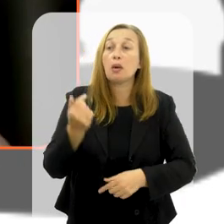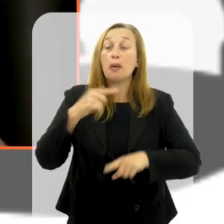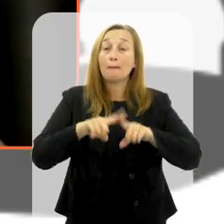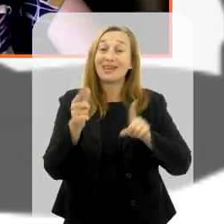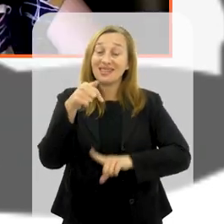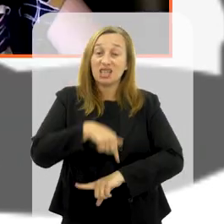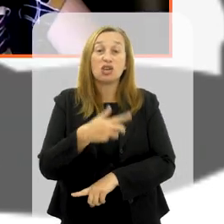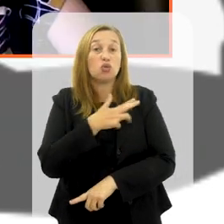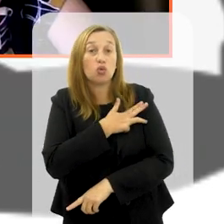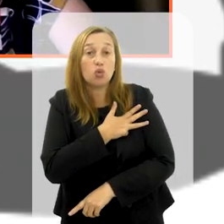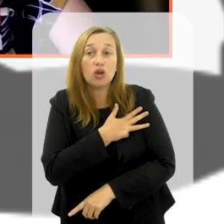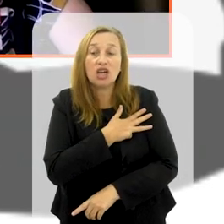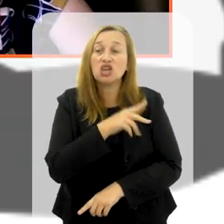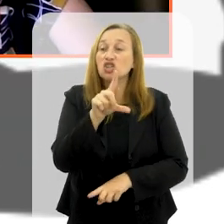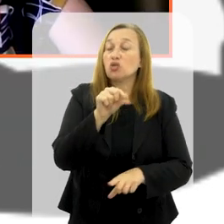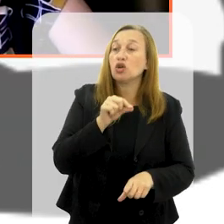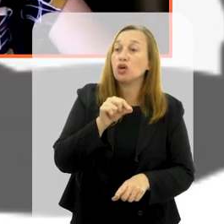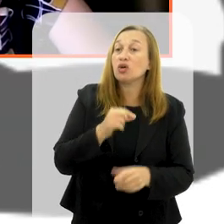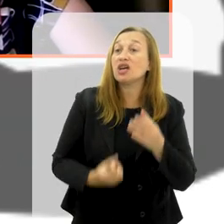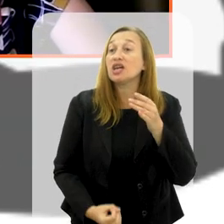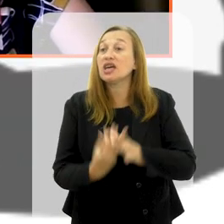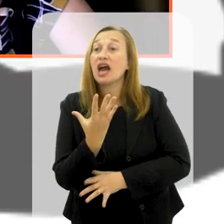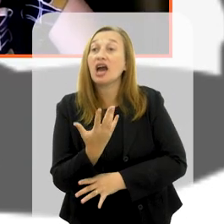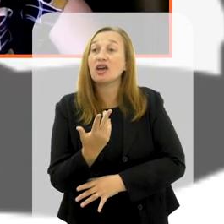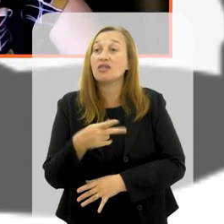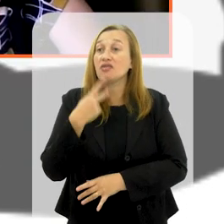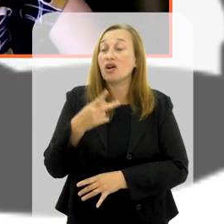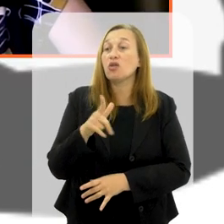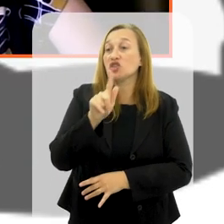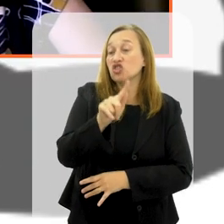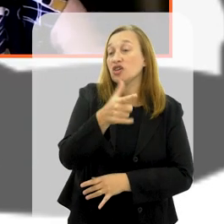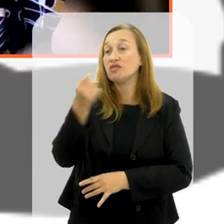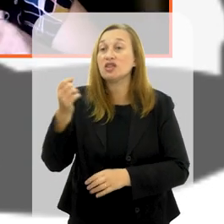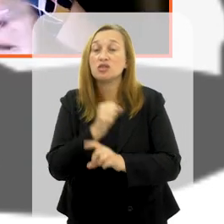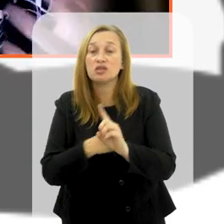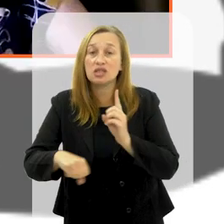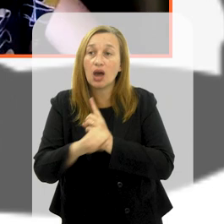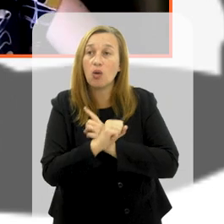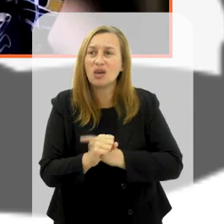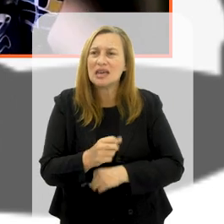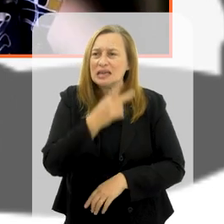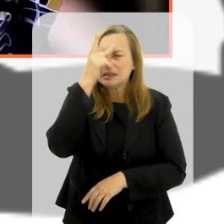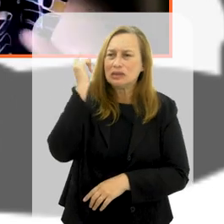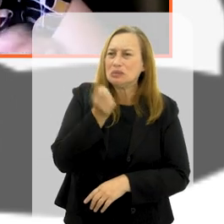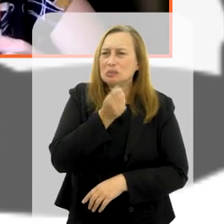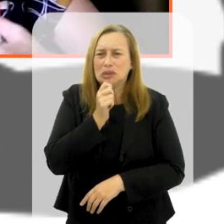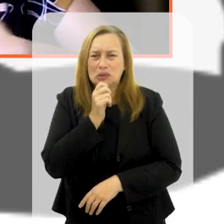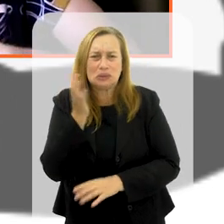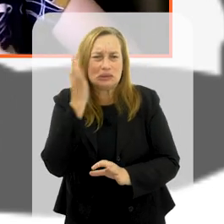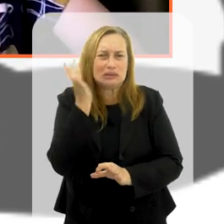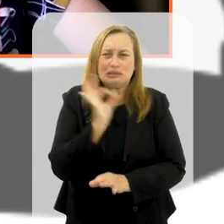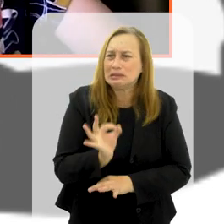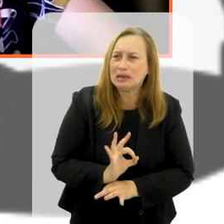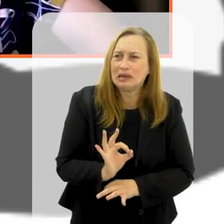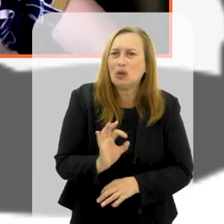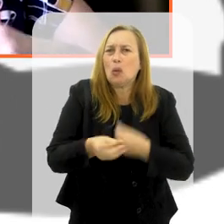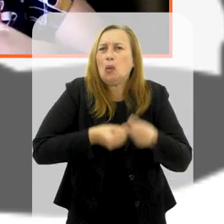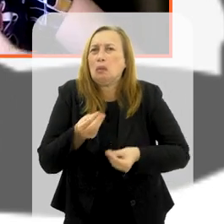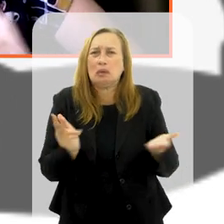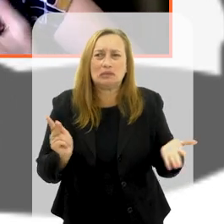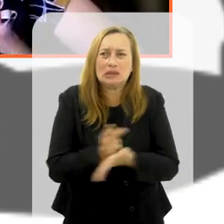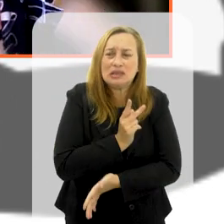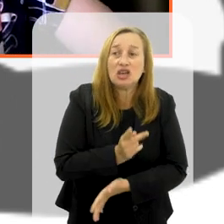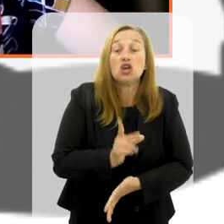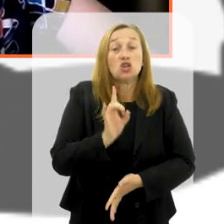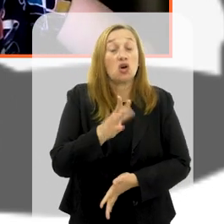e aqui o governo Lula decidiu criar o que ele chamou de G20 social, e ninguém ainda entendeu muito